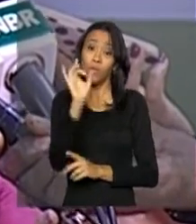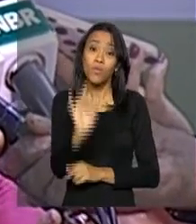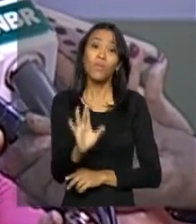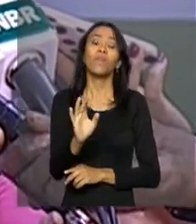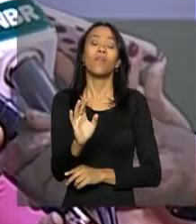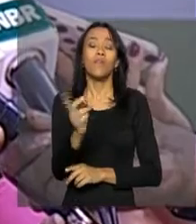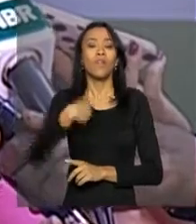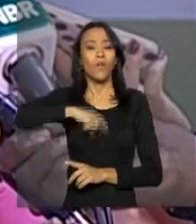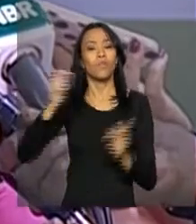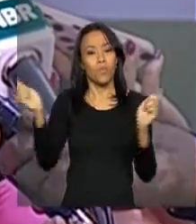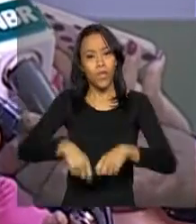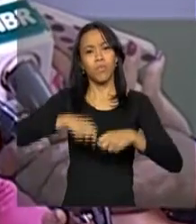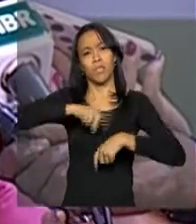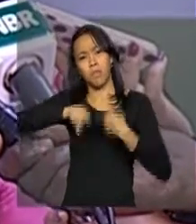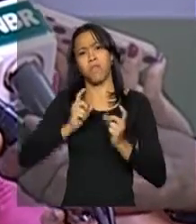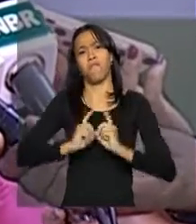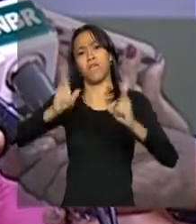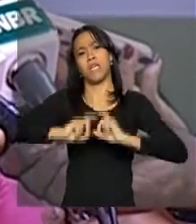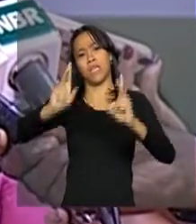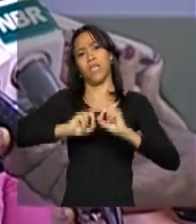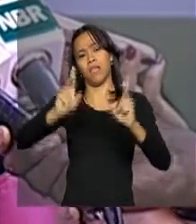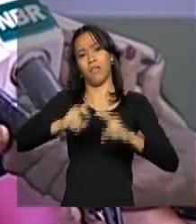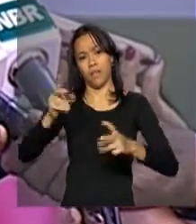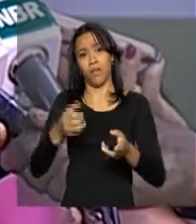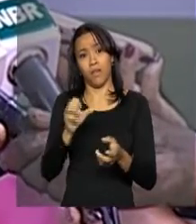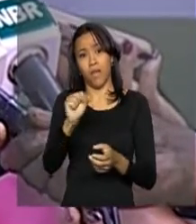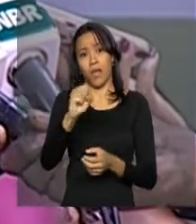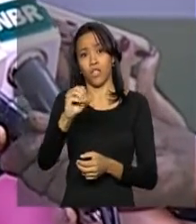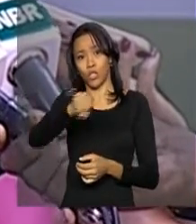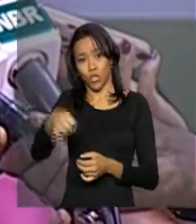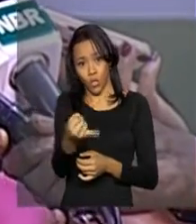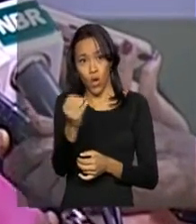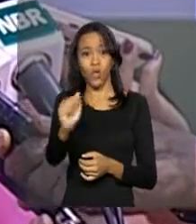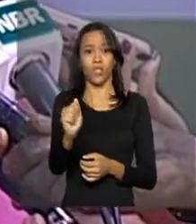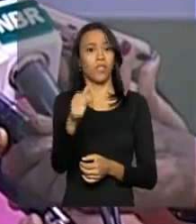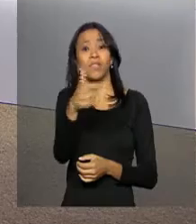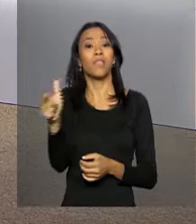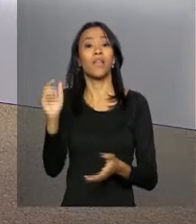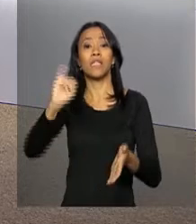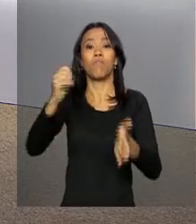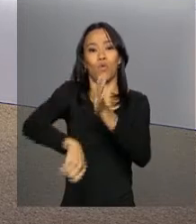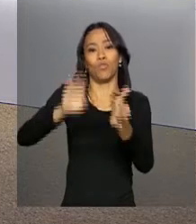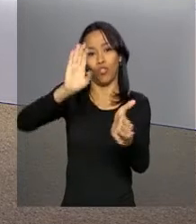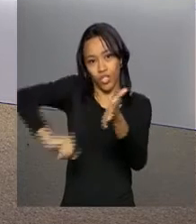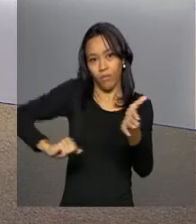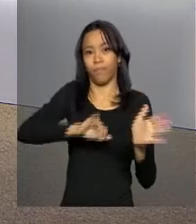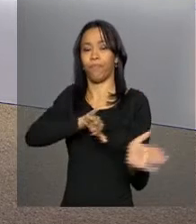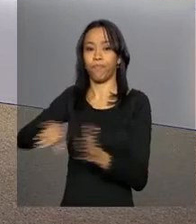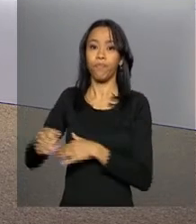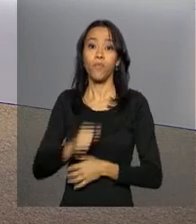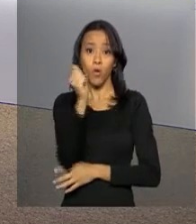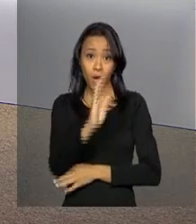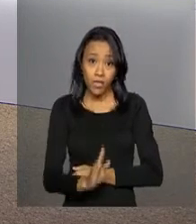mas que nós possamos industrializar e exportar boa parte da soja brasileira sem imposto. O Brasil adotou